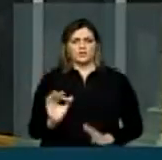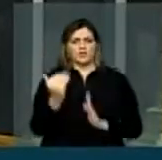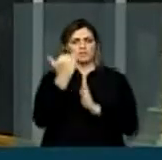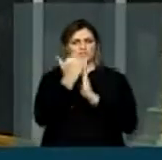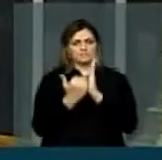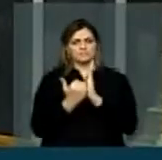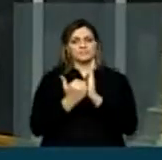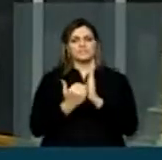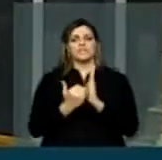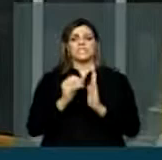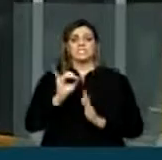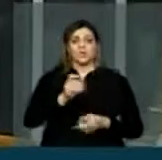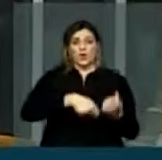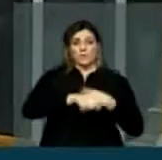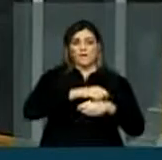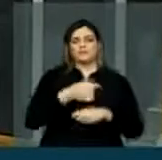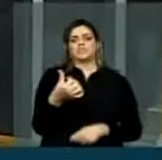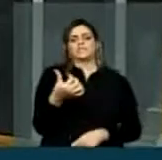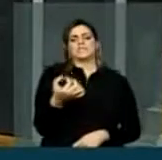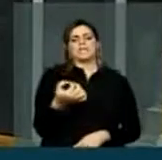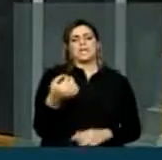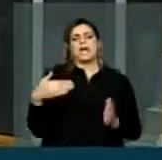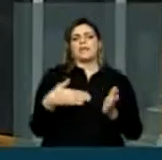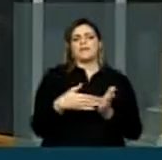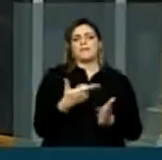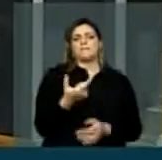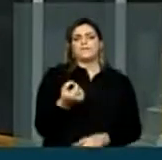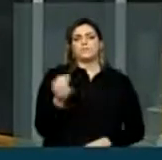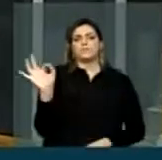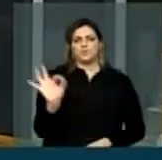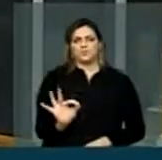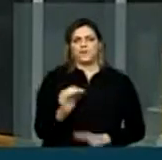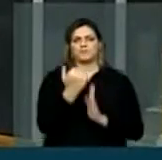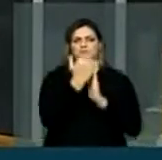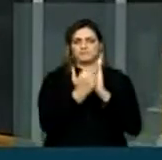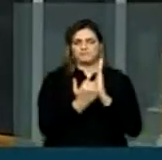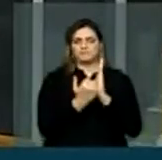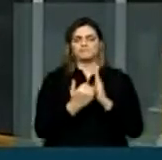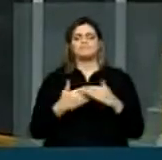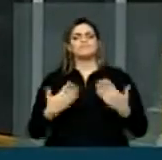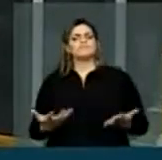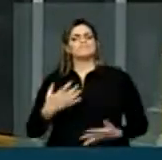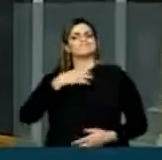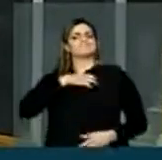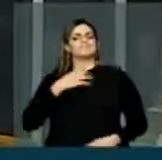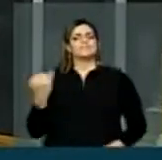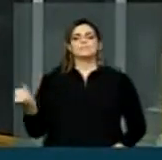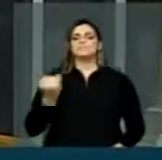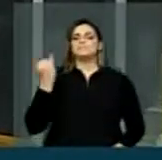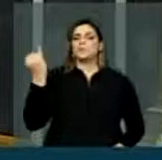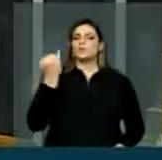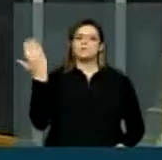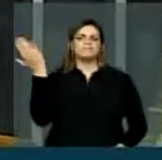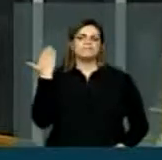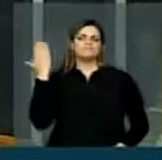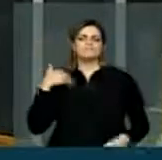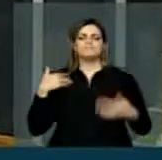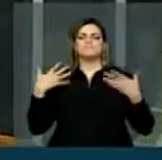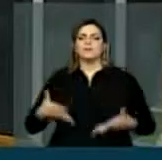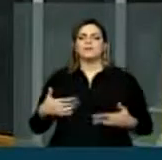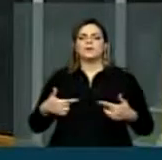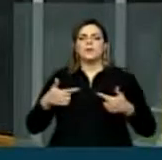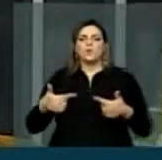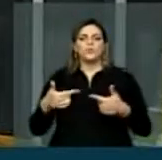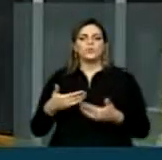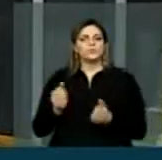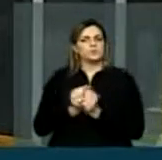de 16% até 20%. Então, eu entendo que essa é uma matéria importante, na qual nós iniciamos uma luta ao lado